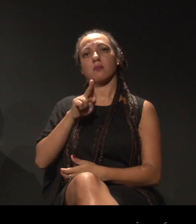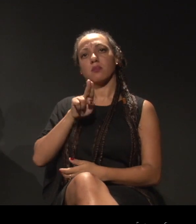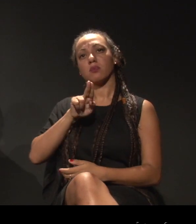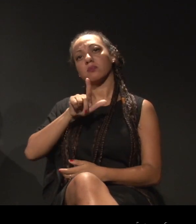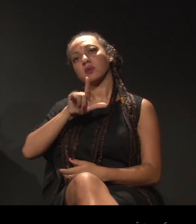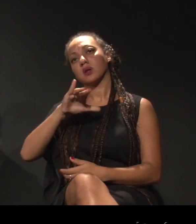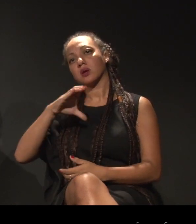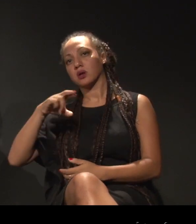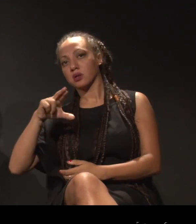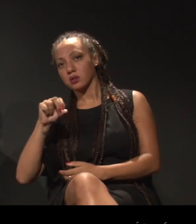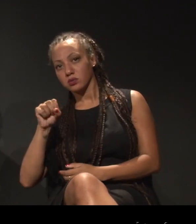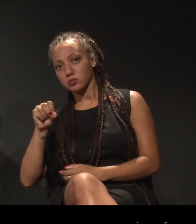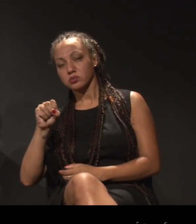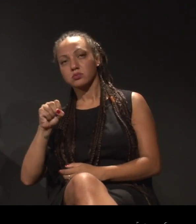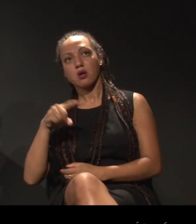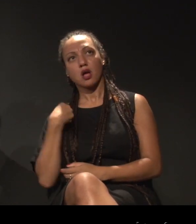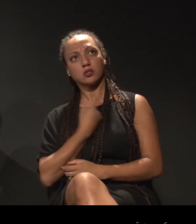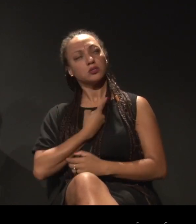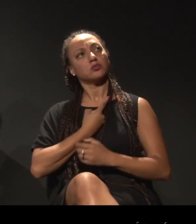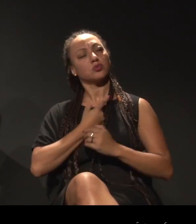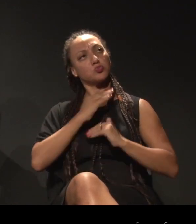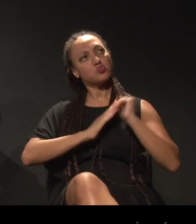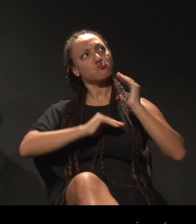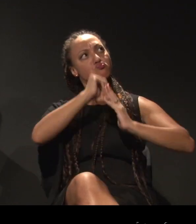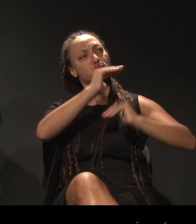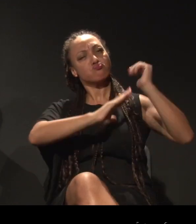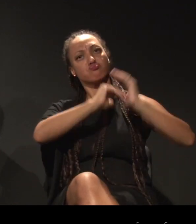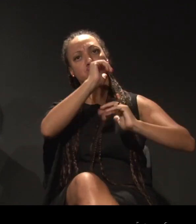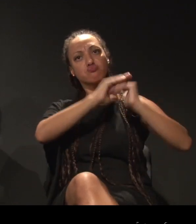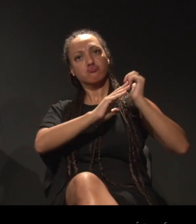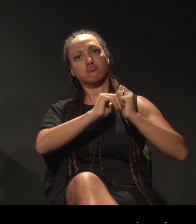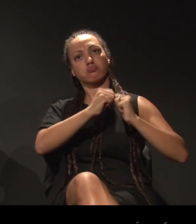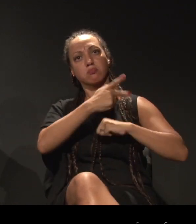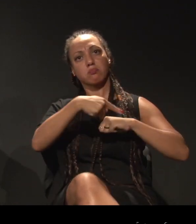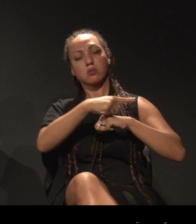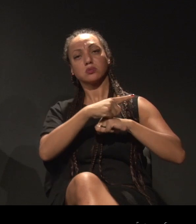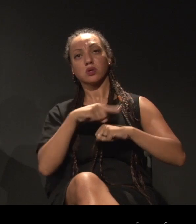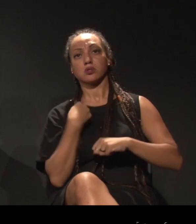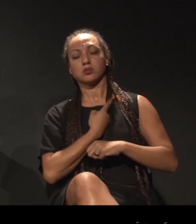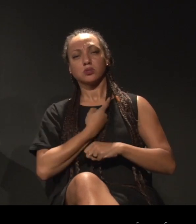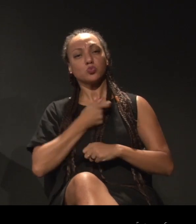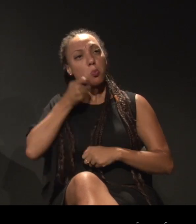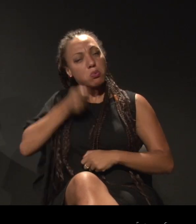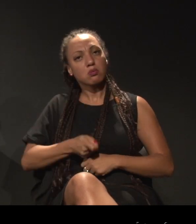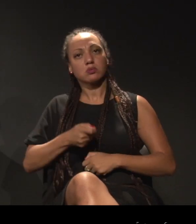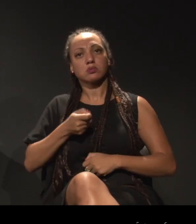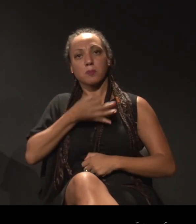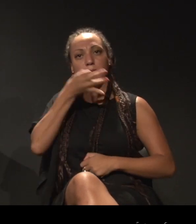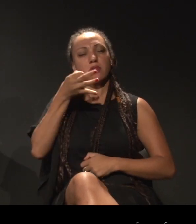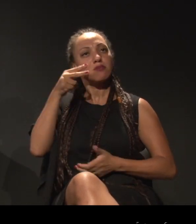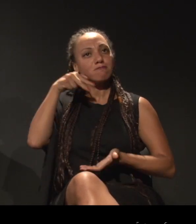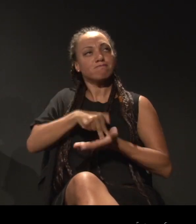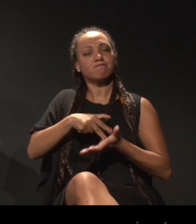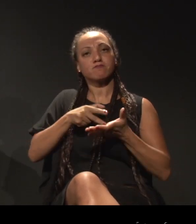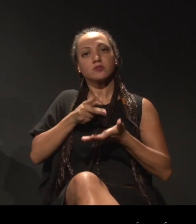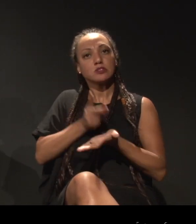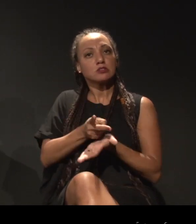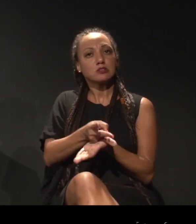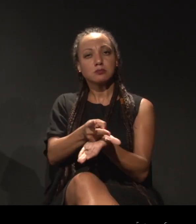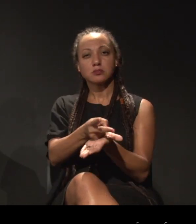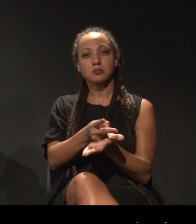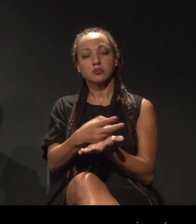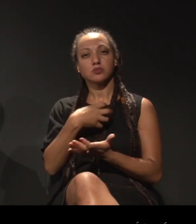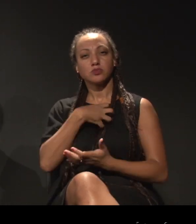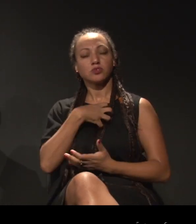que constroem esse lugar nós temos a obrigação de nos colocarmos sempre sempre e com a